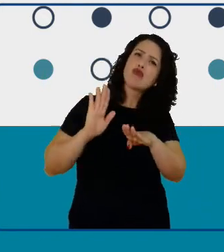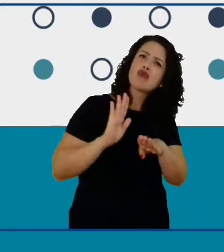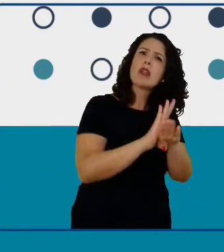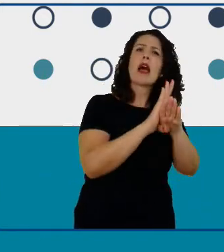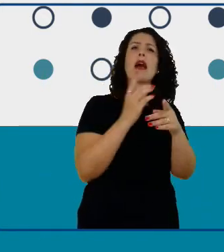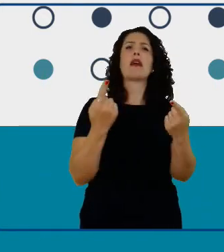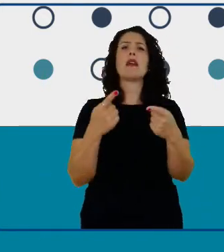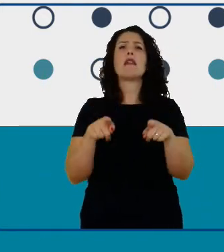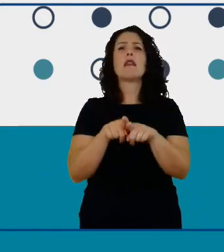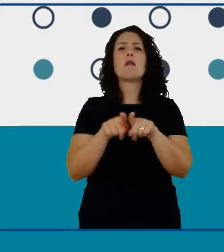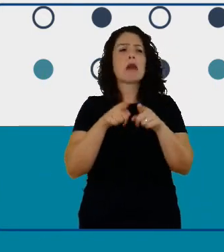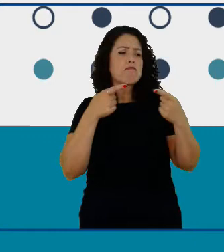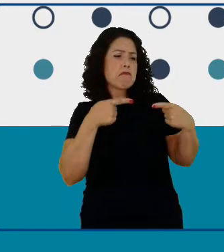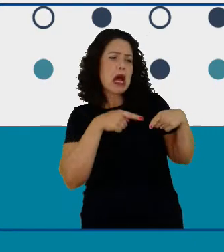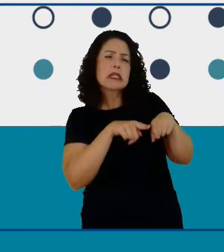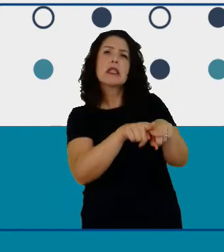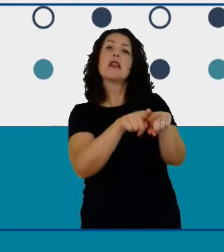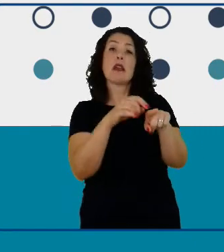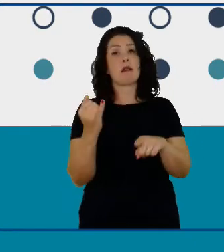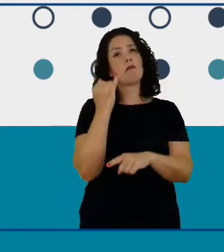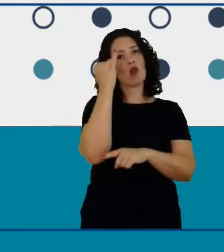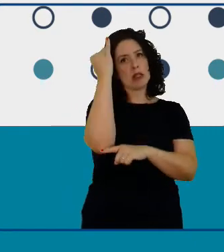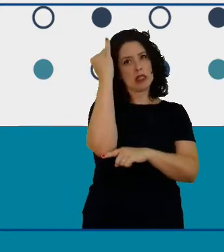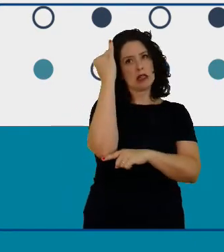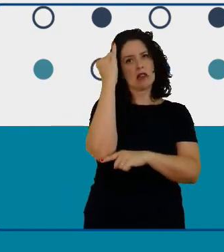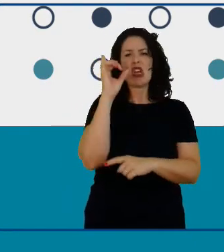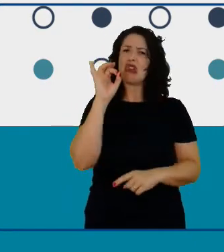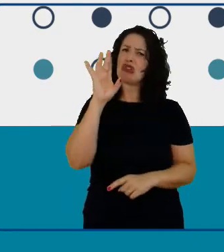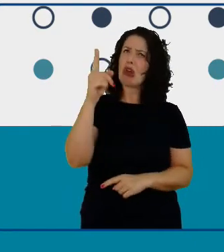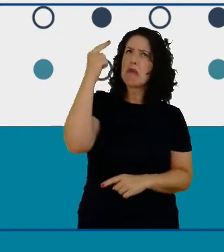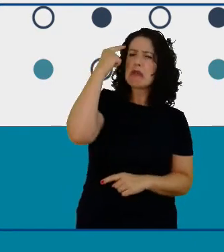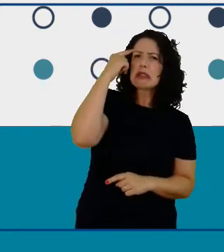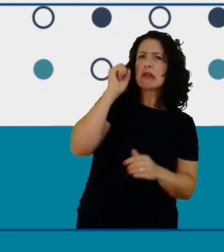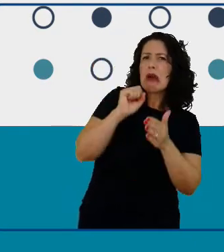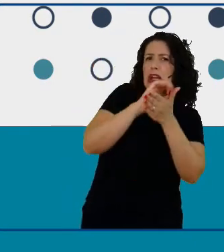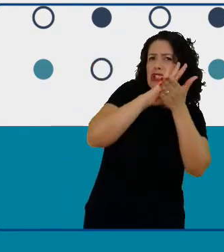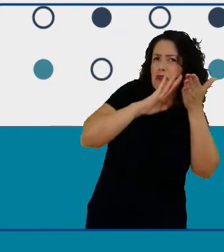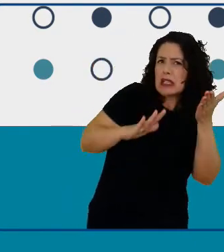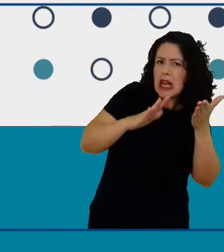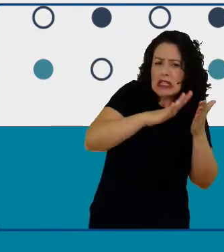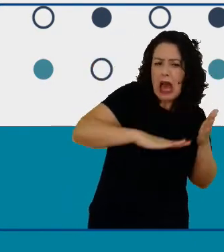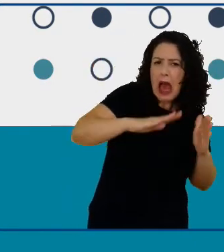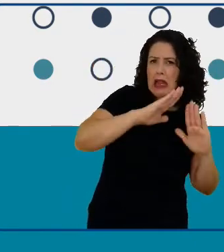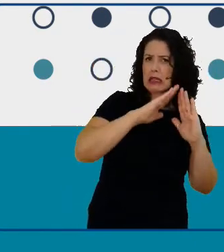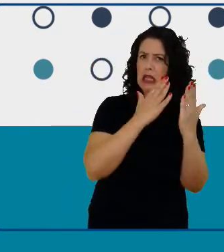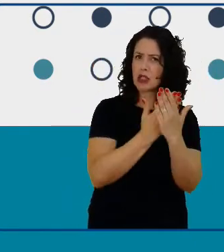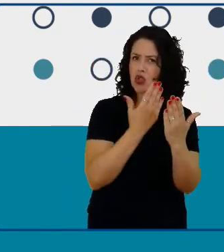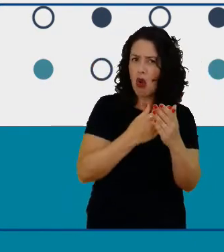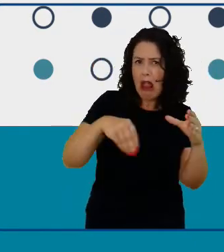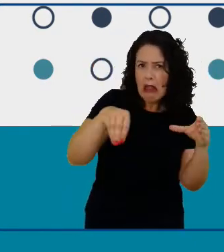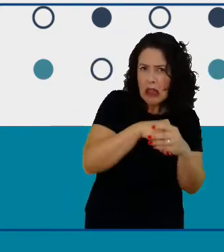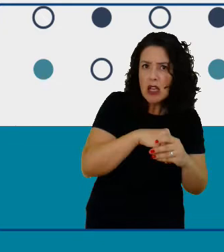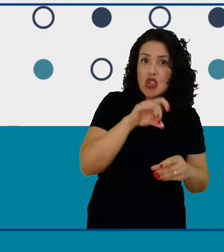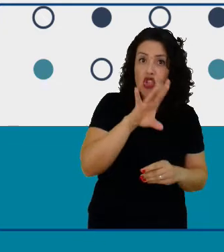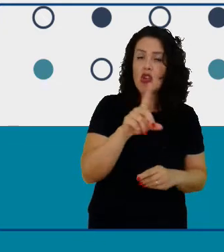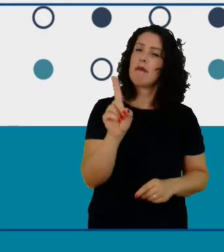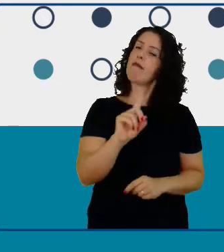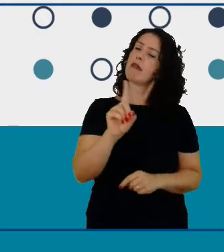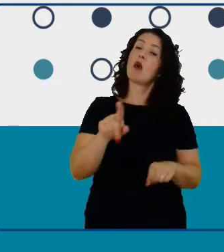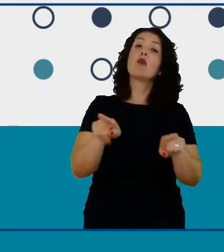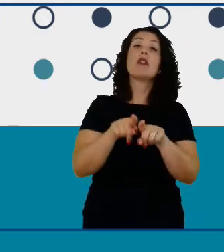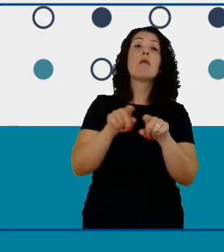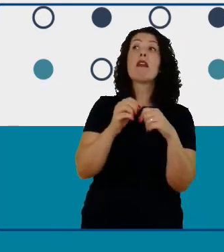não somente nas atividades diárias da escola fechando essa lacuna entre